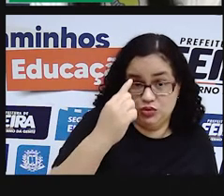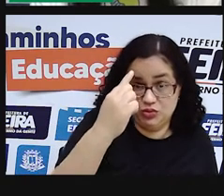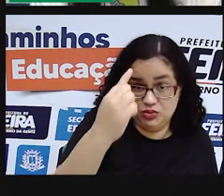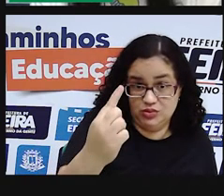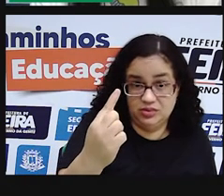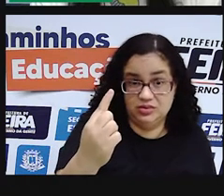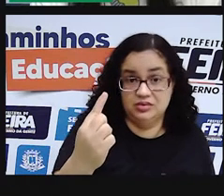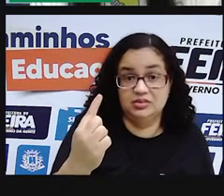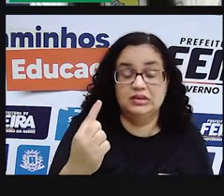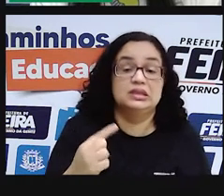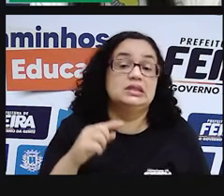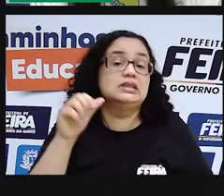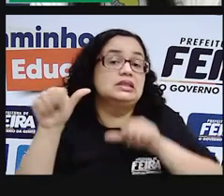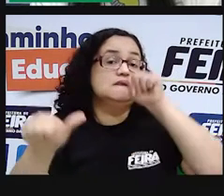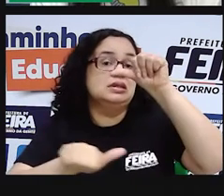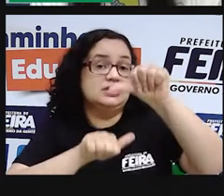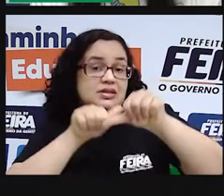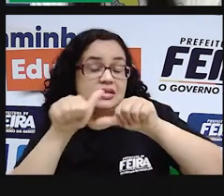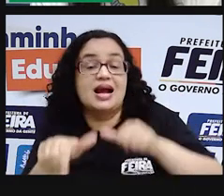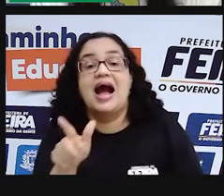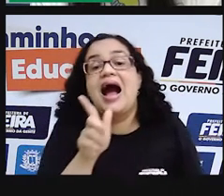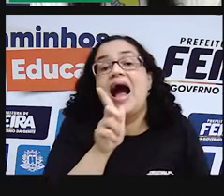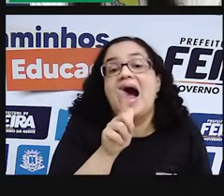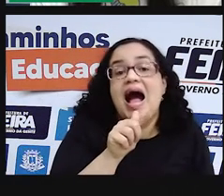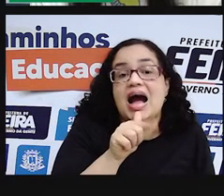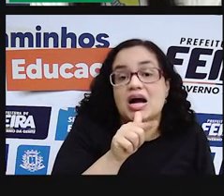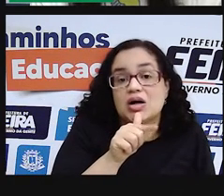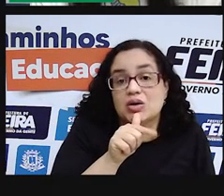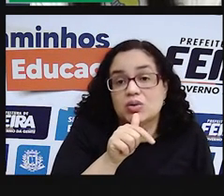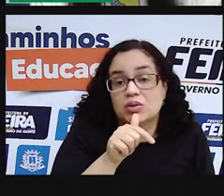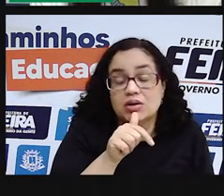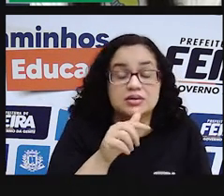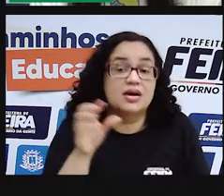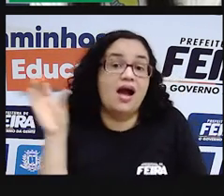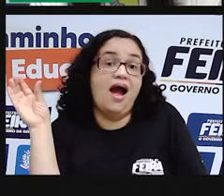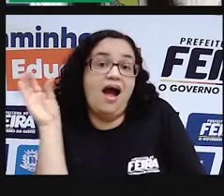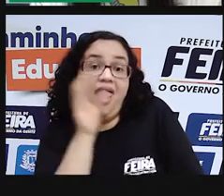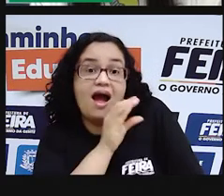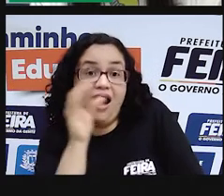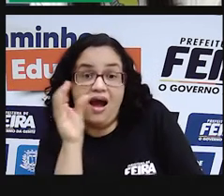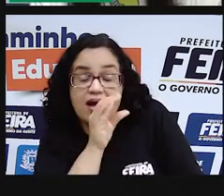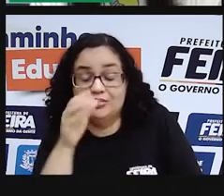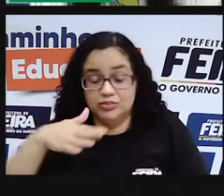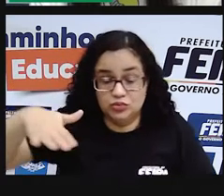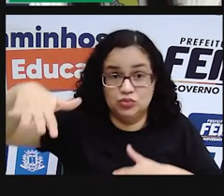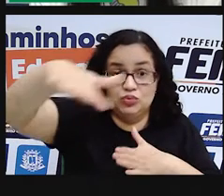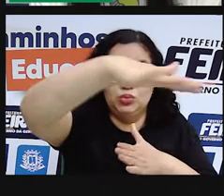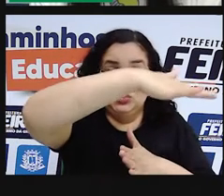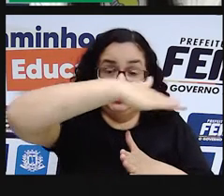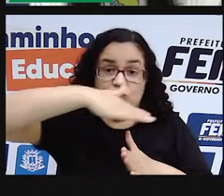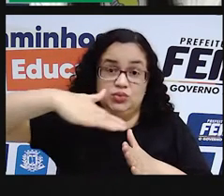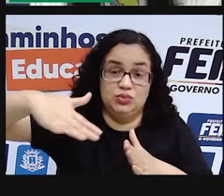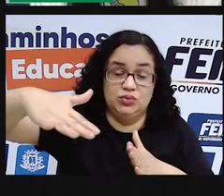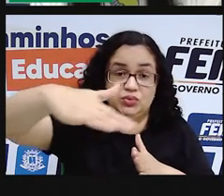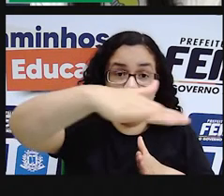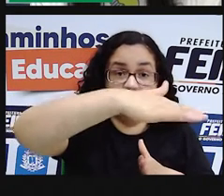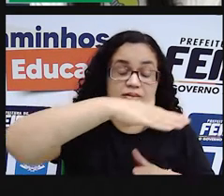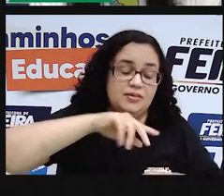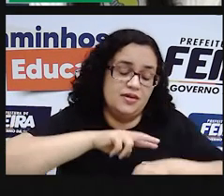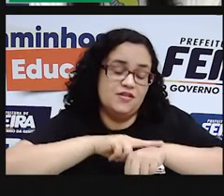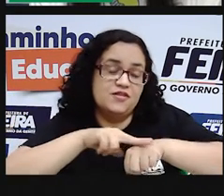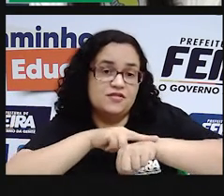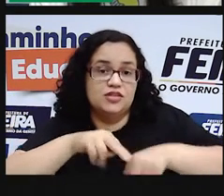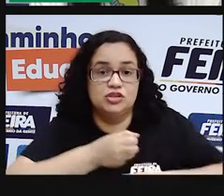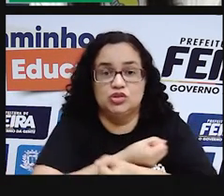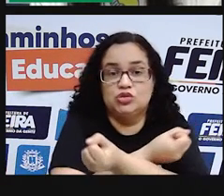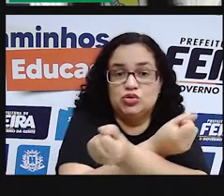Tamanha era a transparência das águas. Imediatamente, em seu redor, a mata enverdeceu.